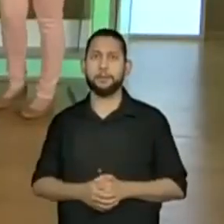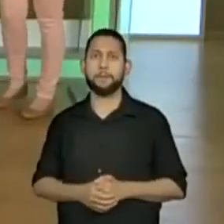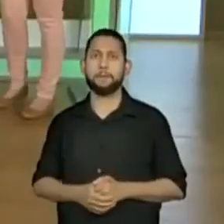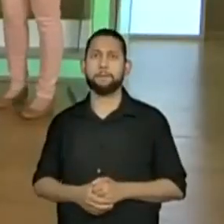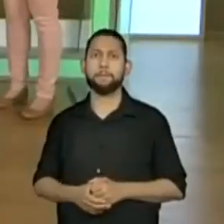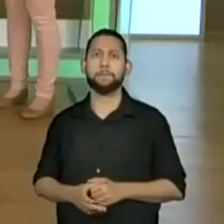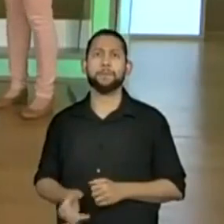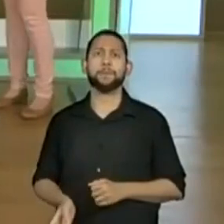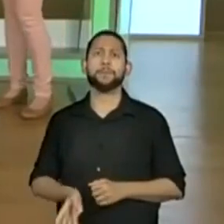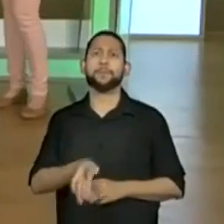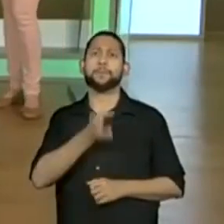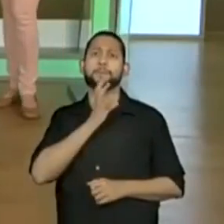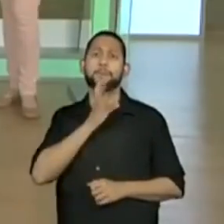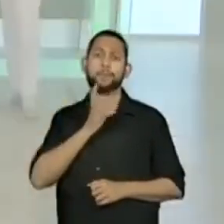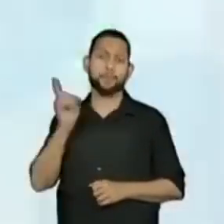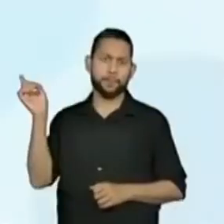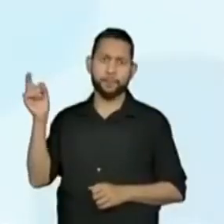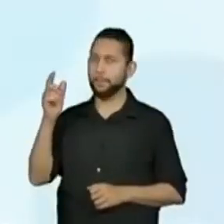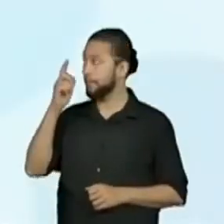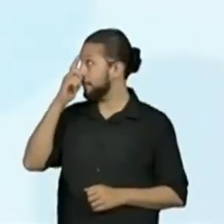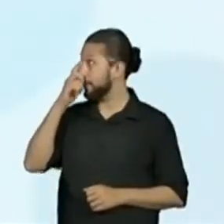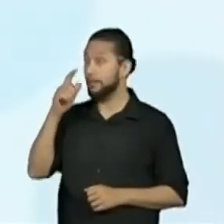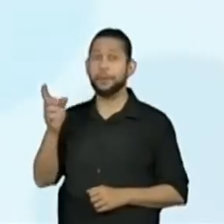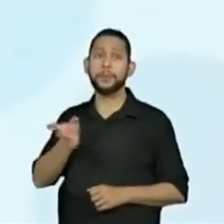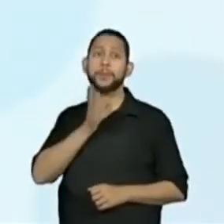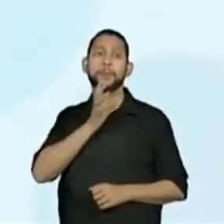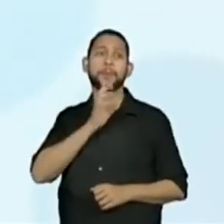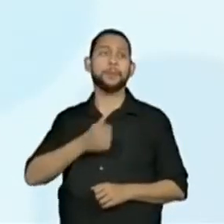Vocês conhecem essa brincadeira? Vamos lá.